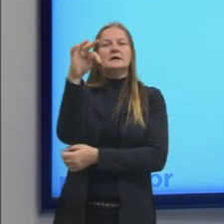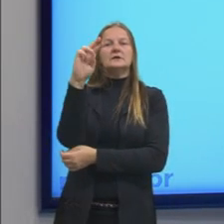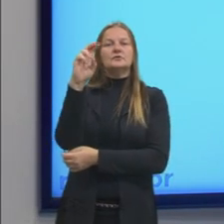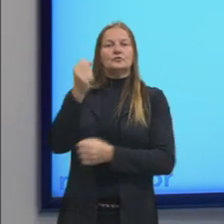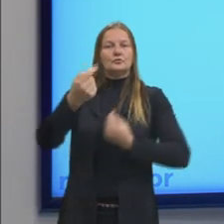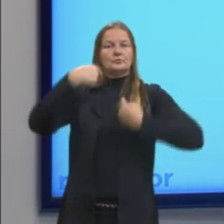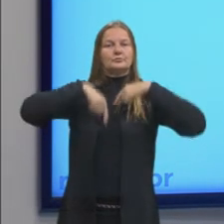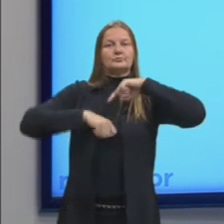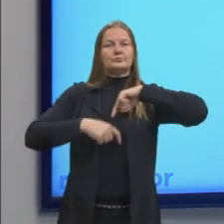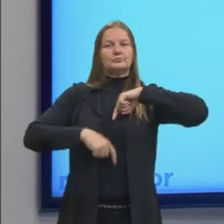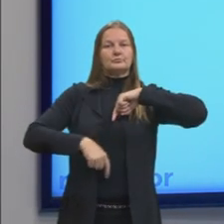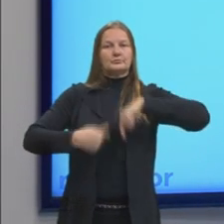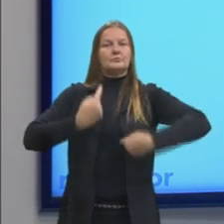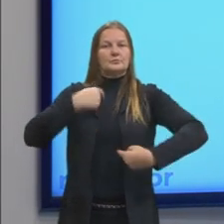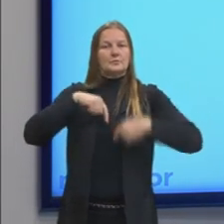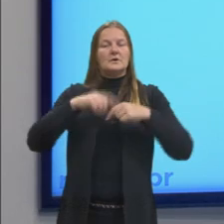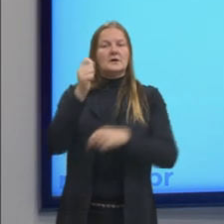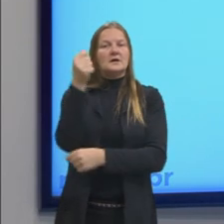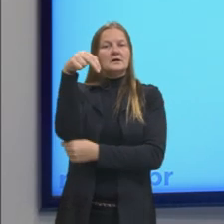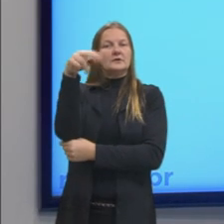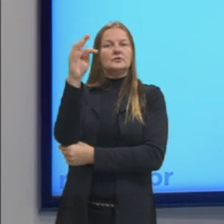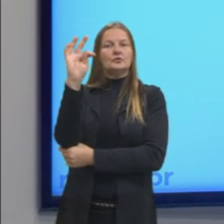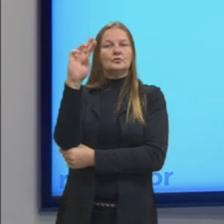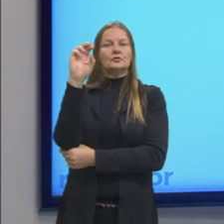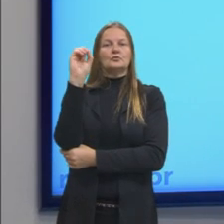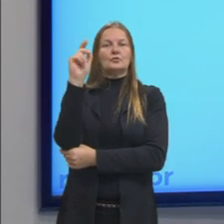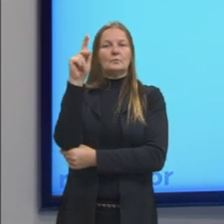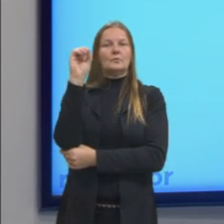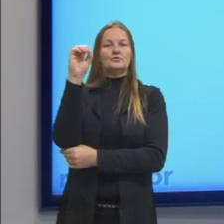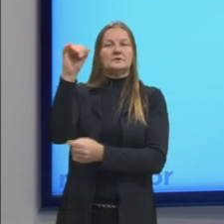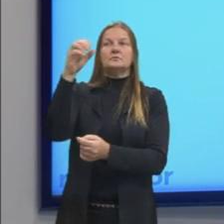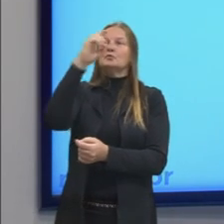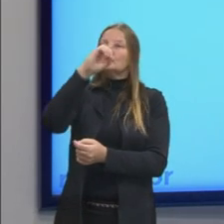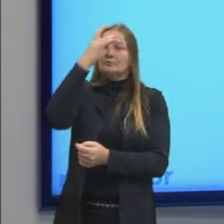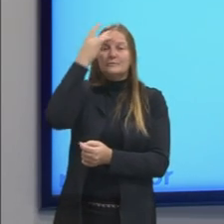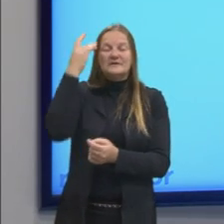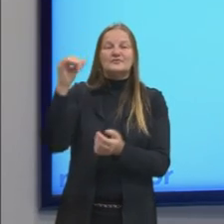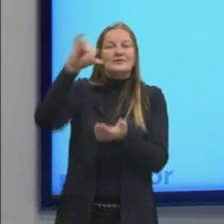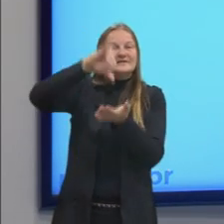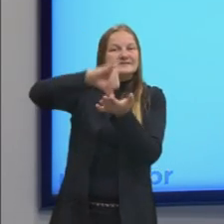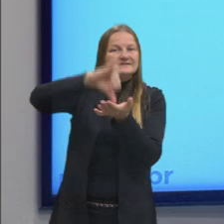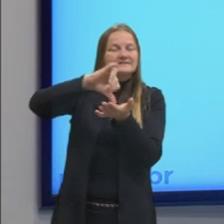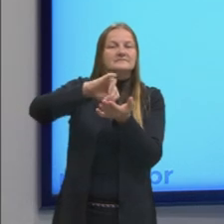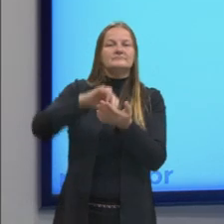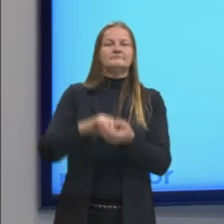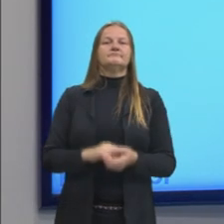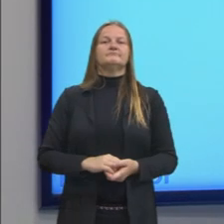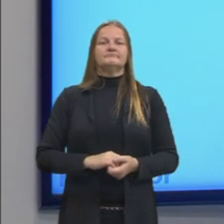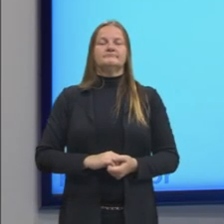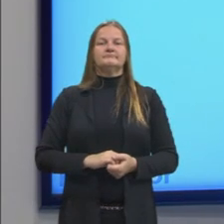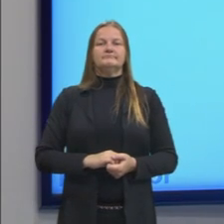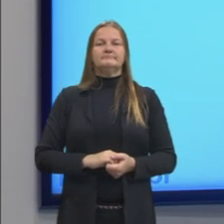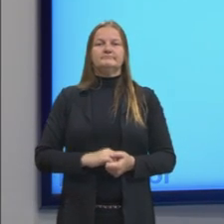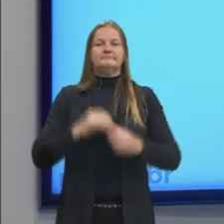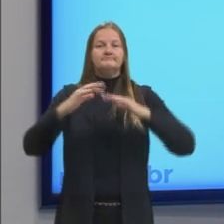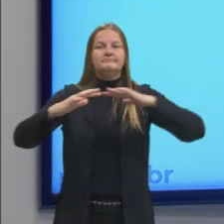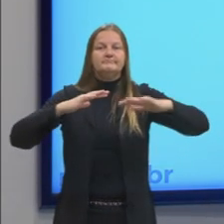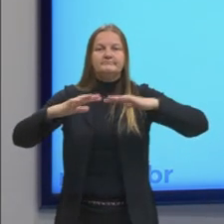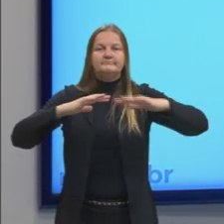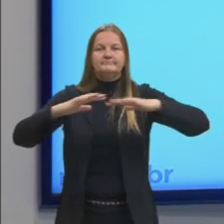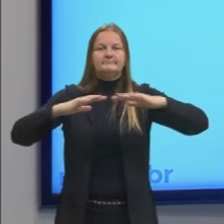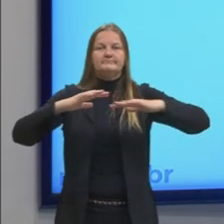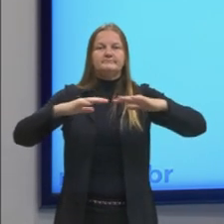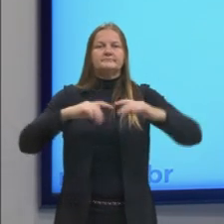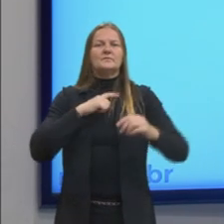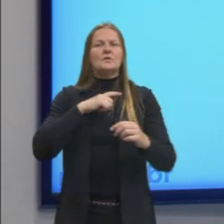mais o teocentrismo, mas o antropocentrismo, o homem, o ser humano, centro. Esse movimento aqui, turma, ainda é